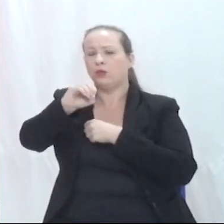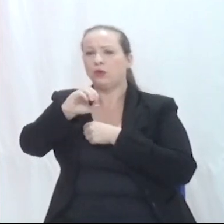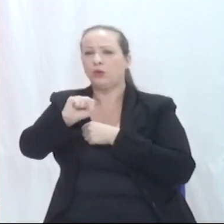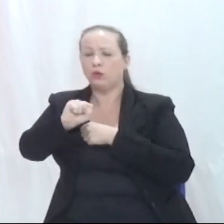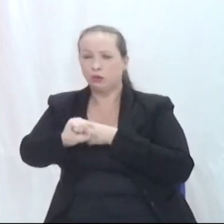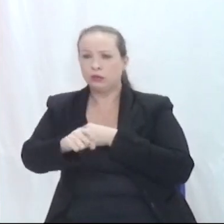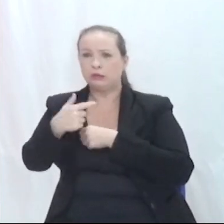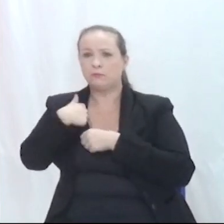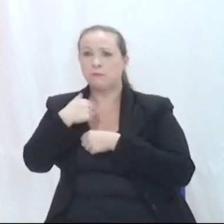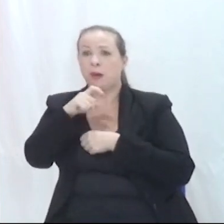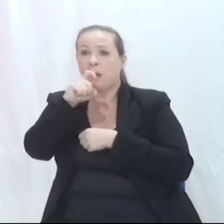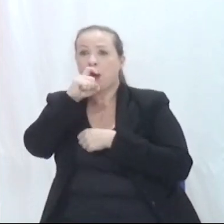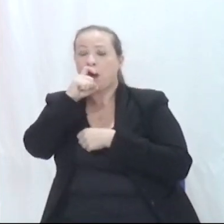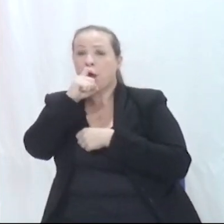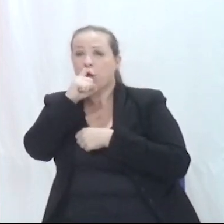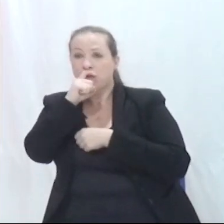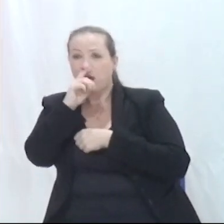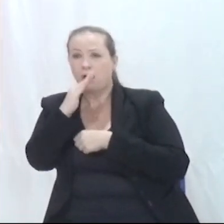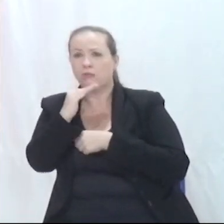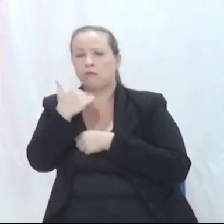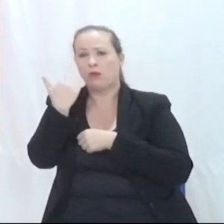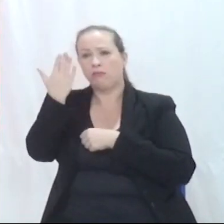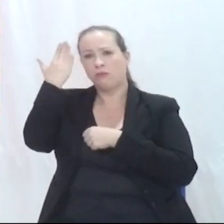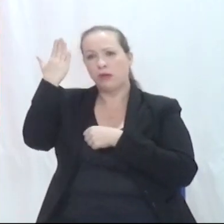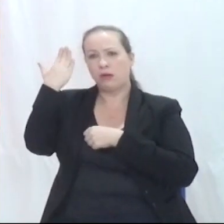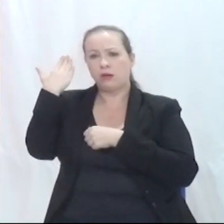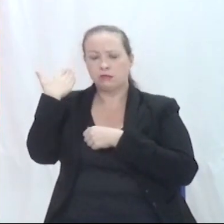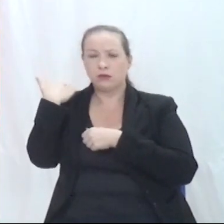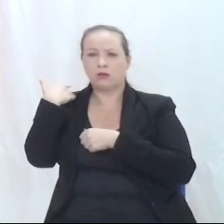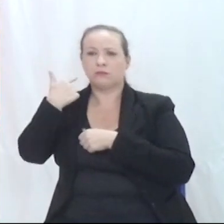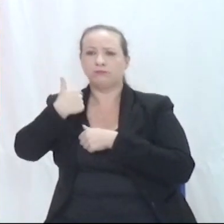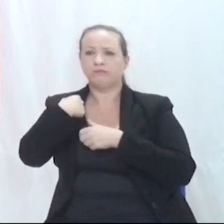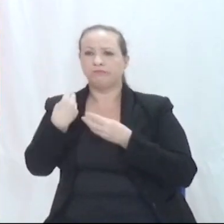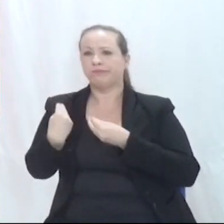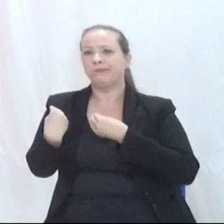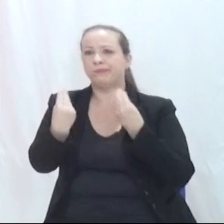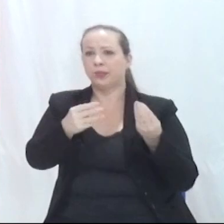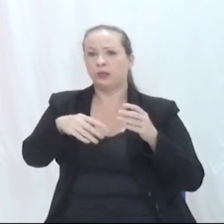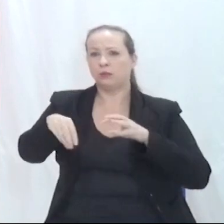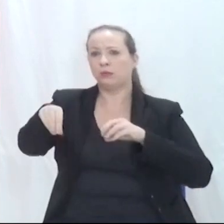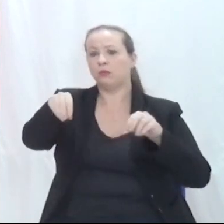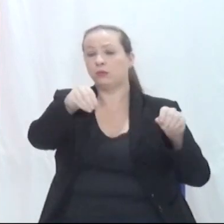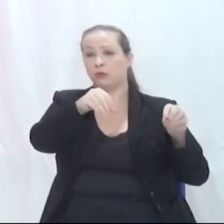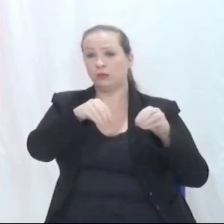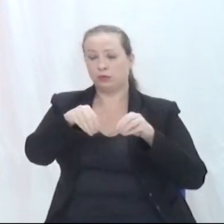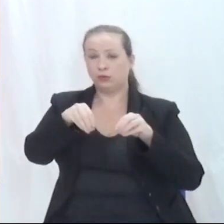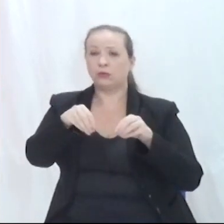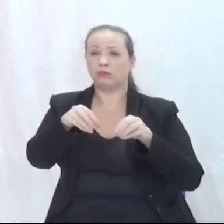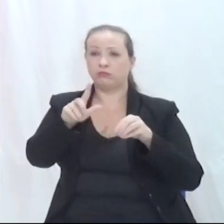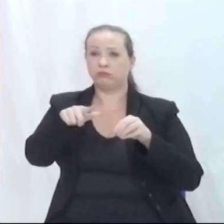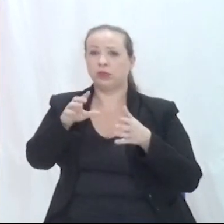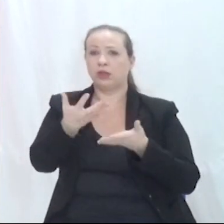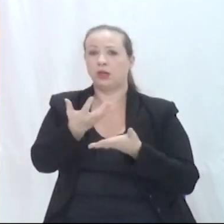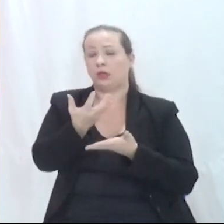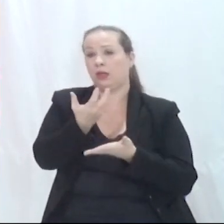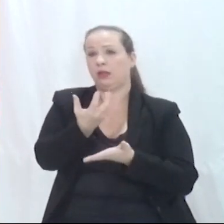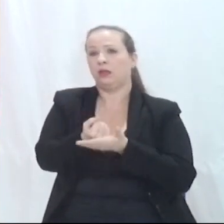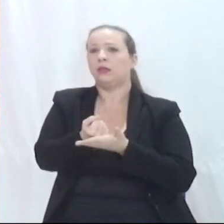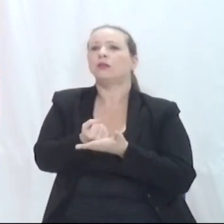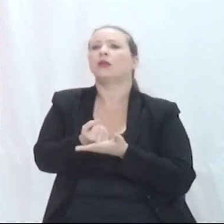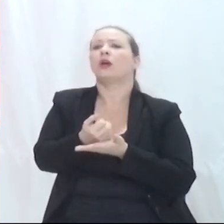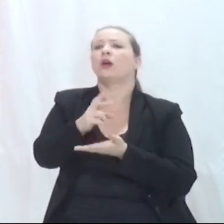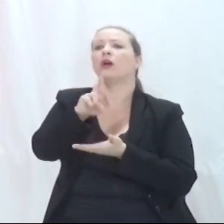que foi ele que doou a terra aqui, o seu Amélio Pavei, sogro do Miri, e ficou registrado naquela época